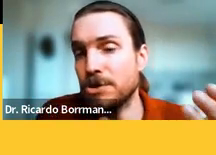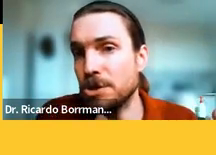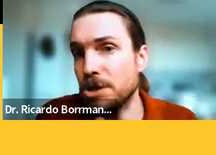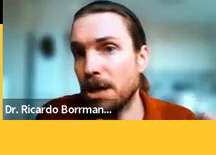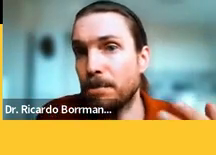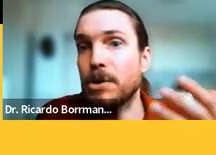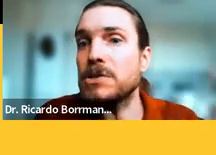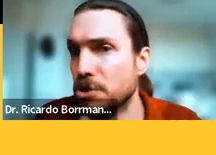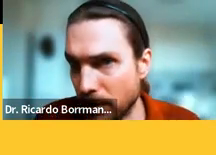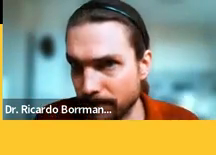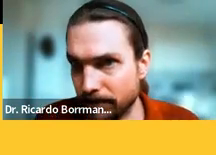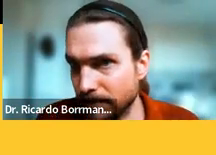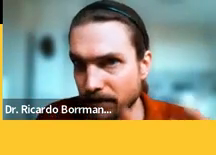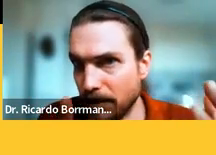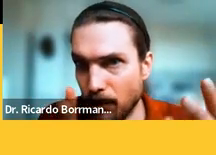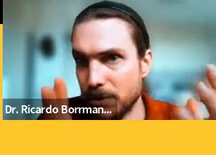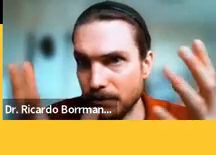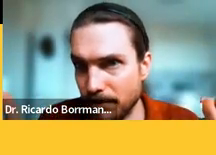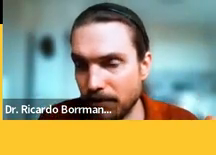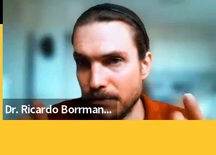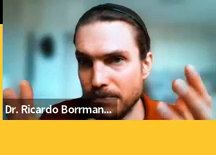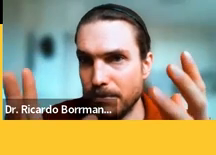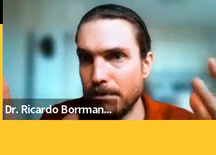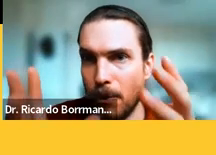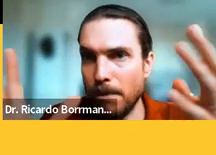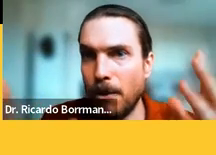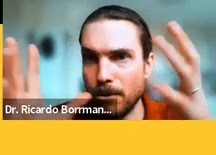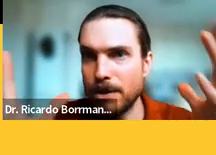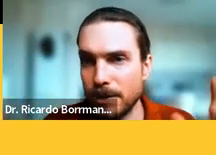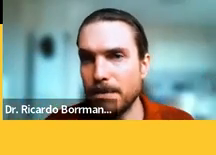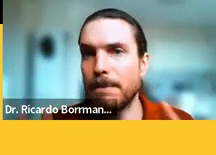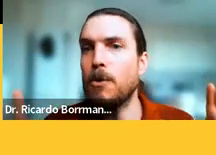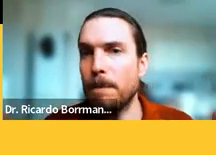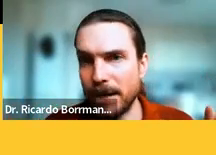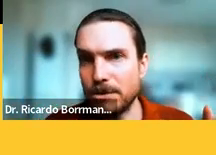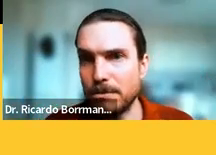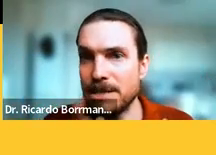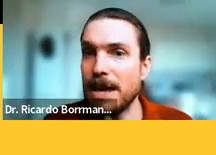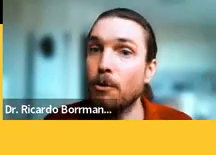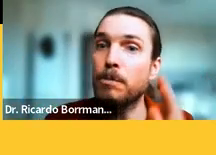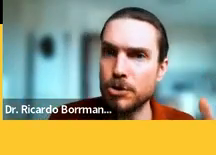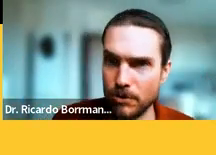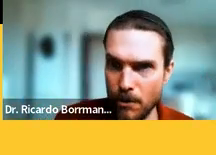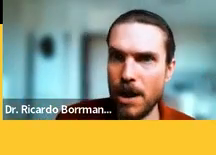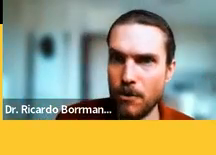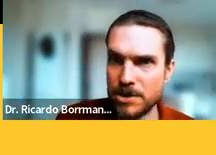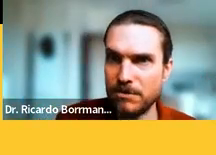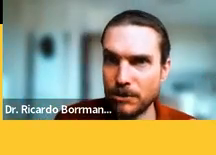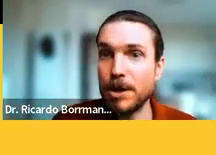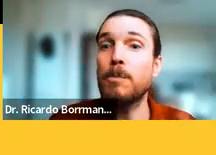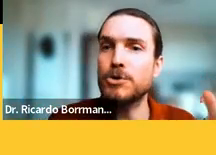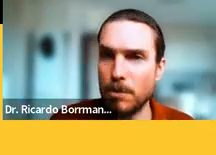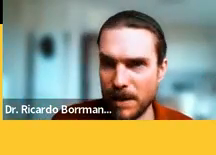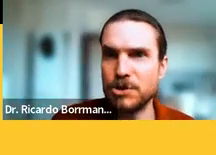falasse hoje em dia progressista uma coisa mal comparando mas é o oposto ao